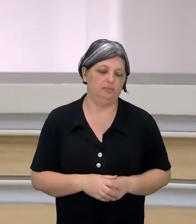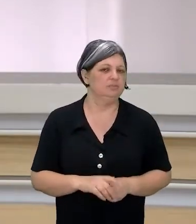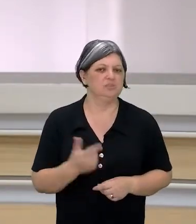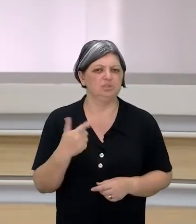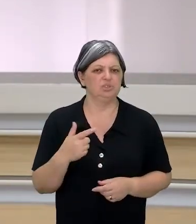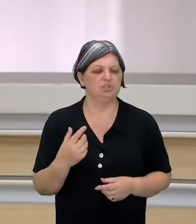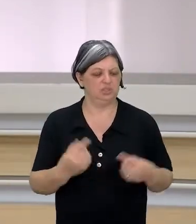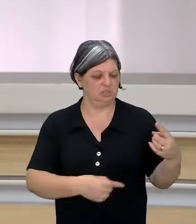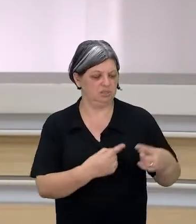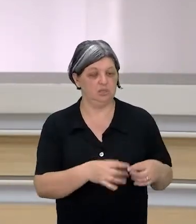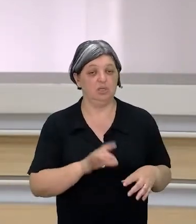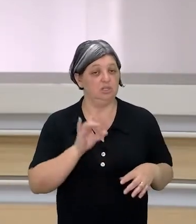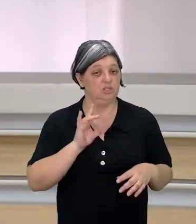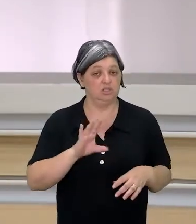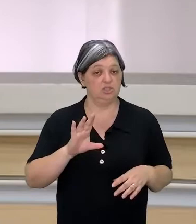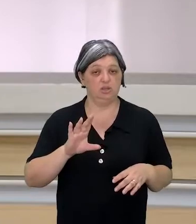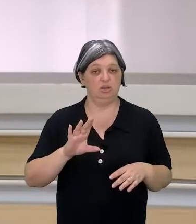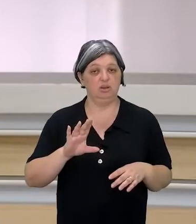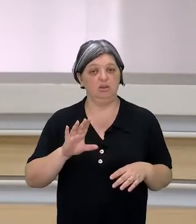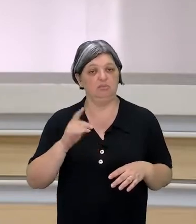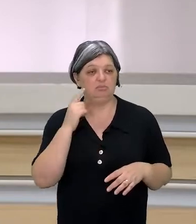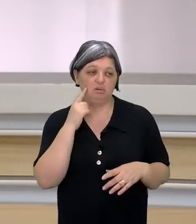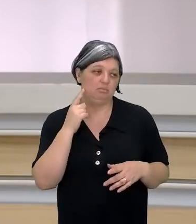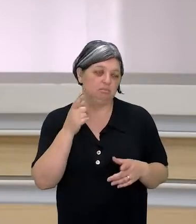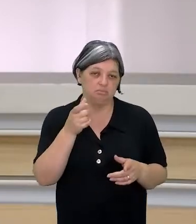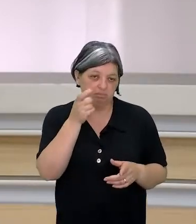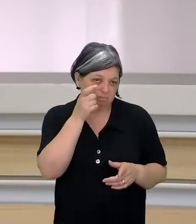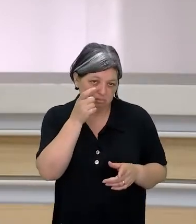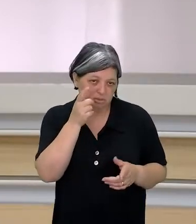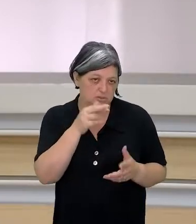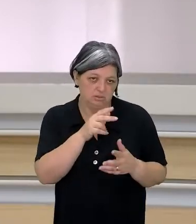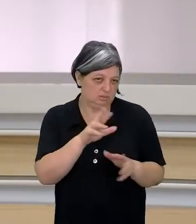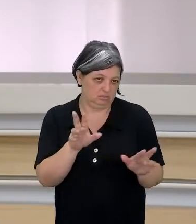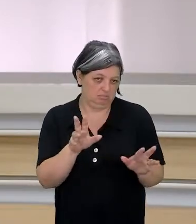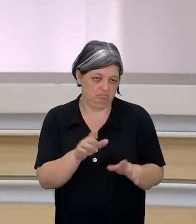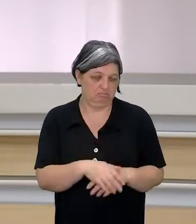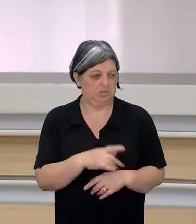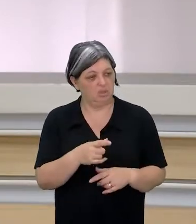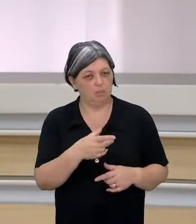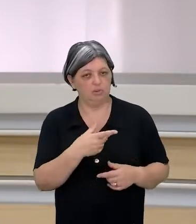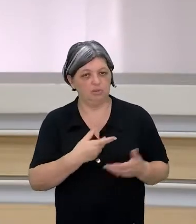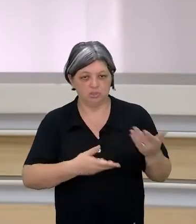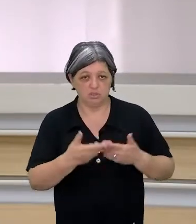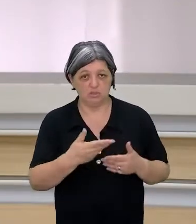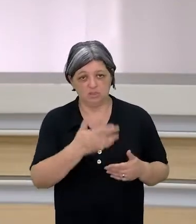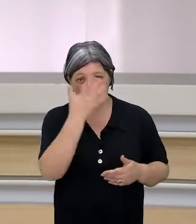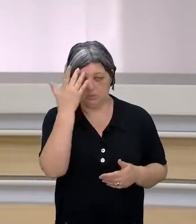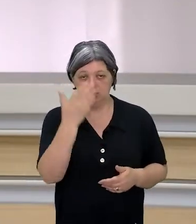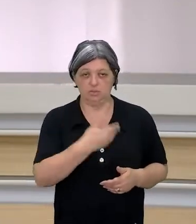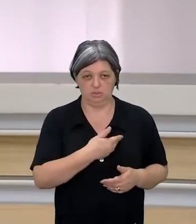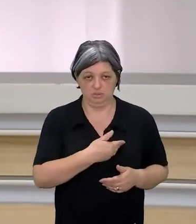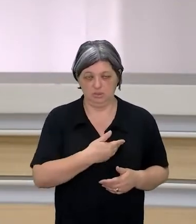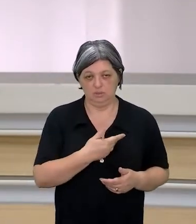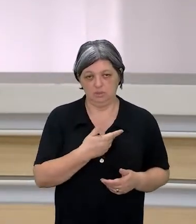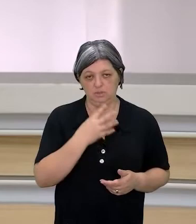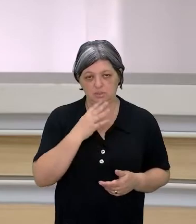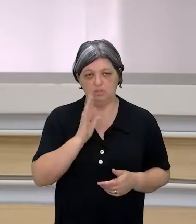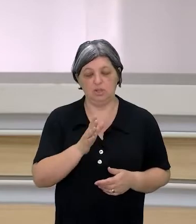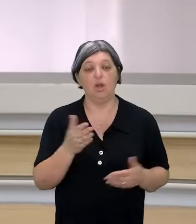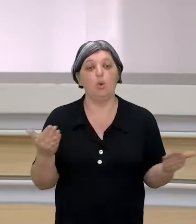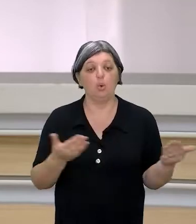muito o que discutir, você só recebia aquilo e vida que sai, comentava com a galera que você conhecia. Hoje, a gente já cria mecanismos